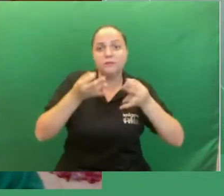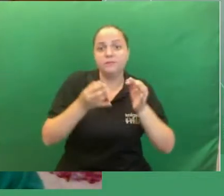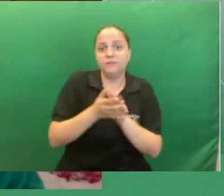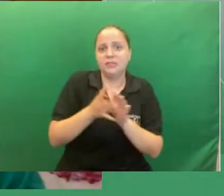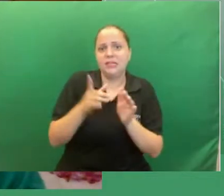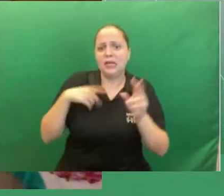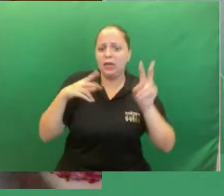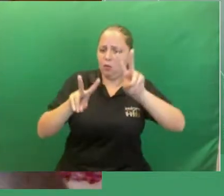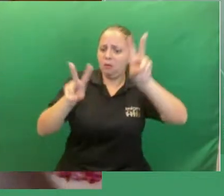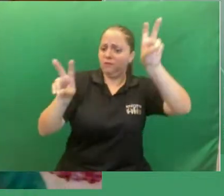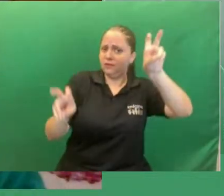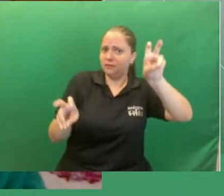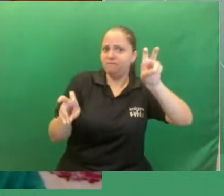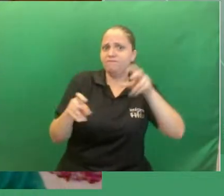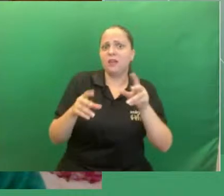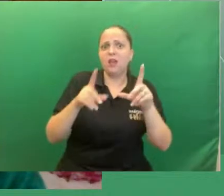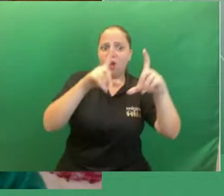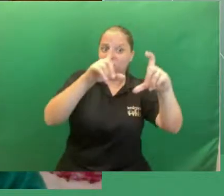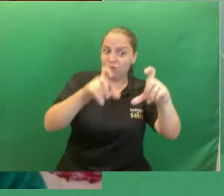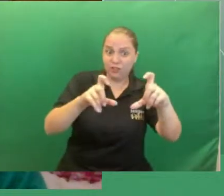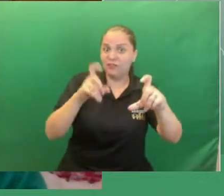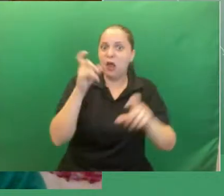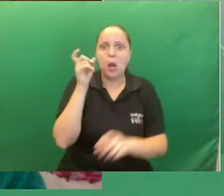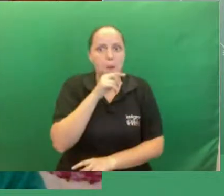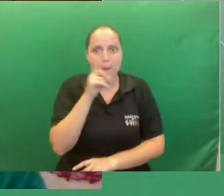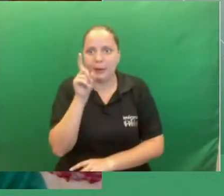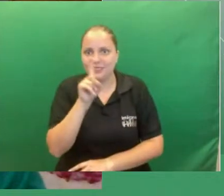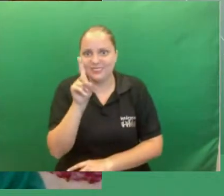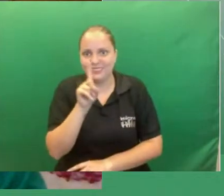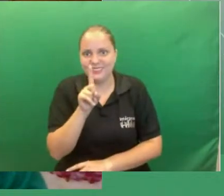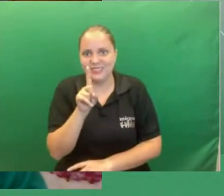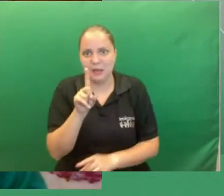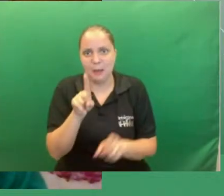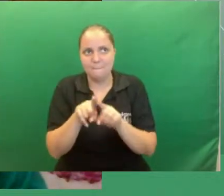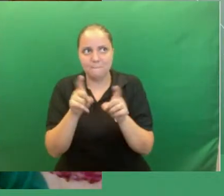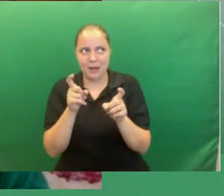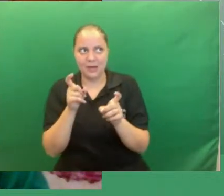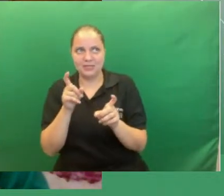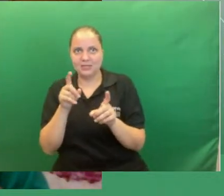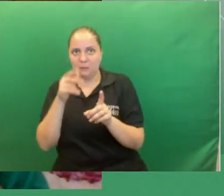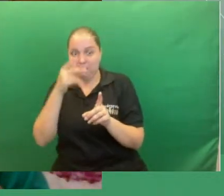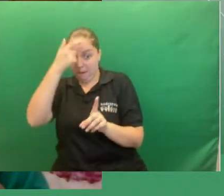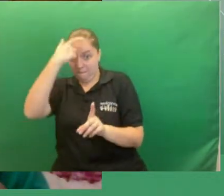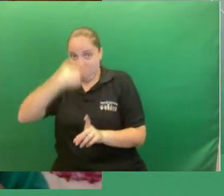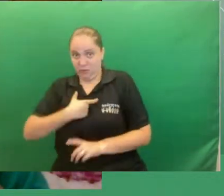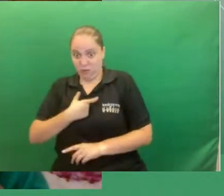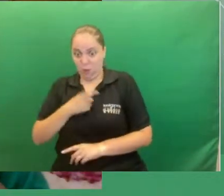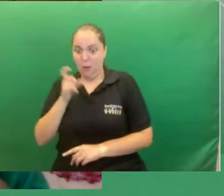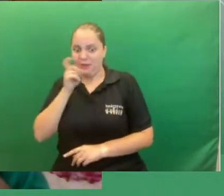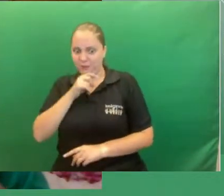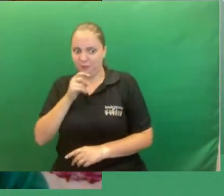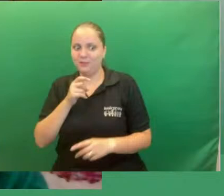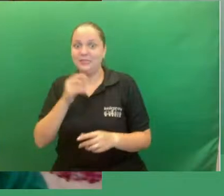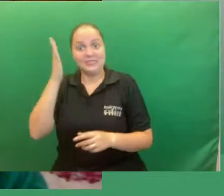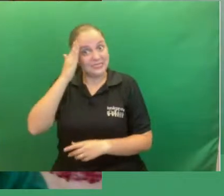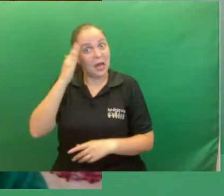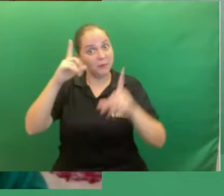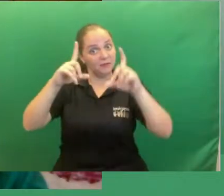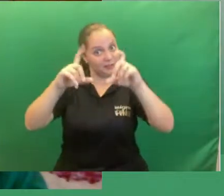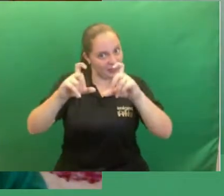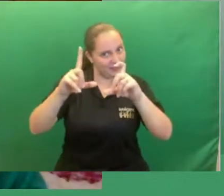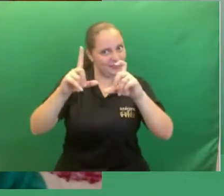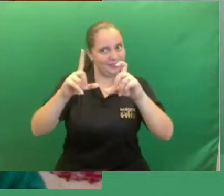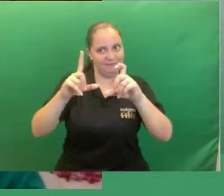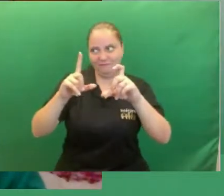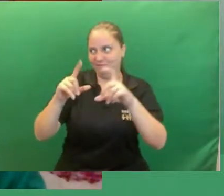fala que as fotografias não mentem mas mentirosos podem fotografar então eu acho que tem muita significância